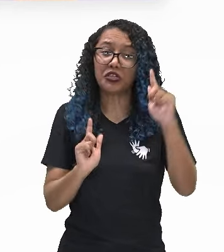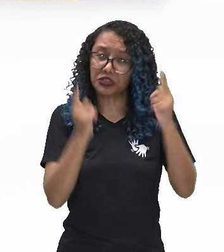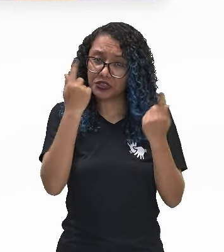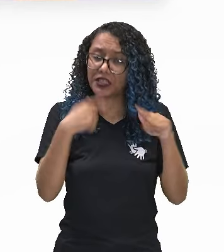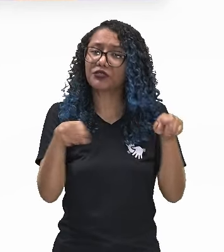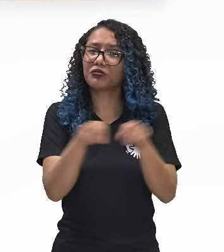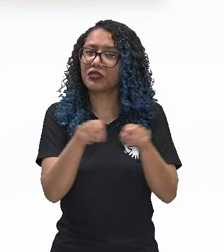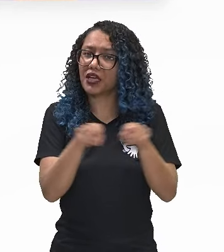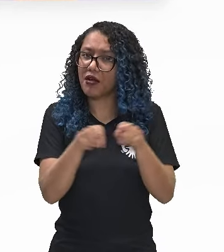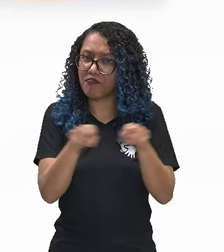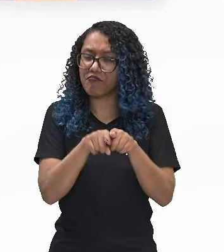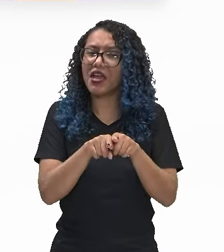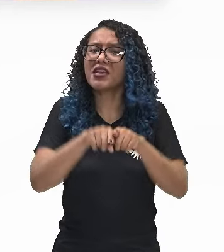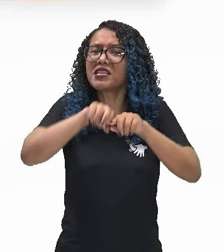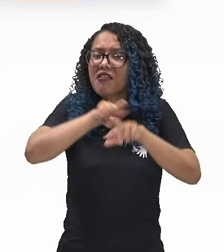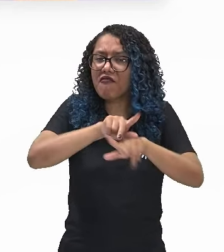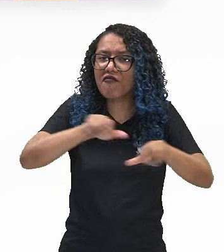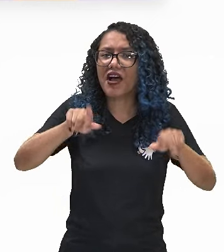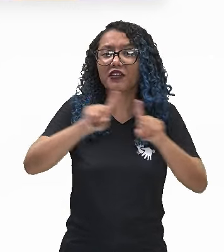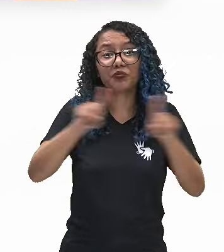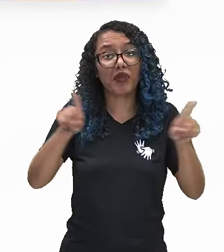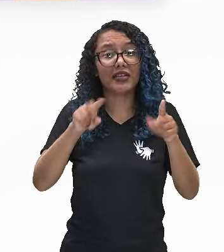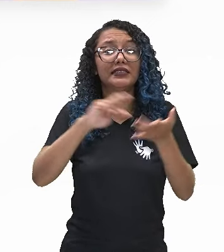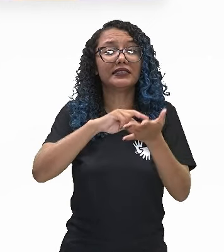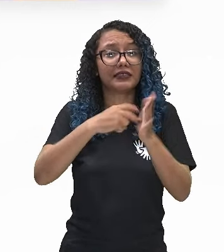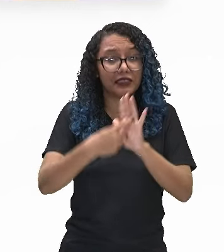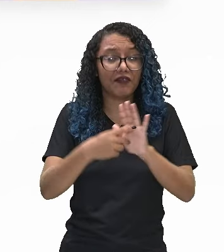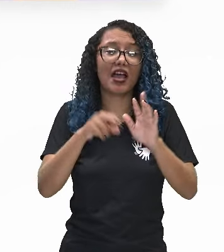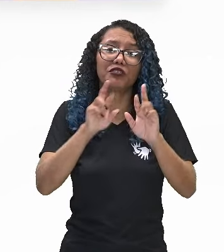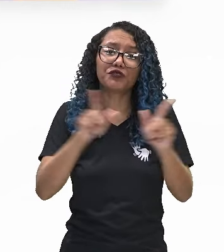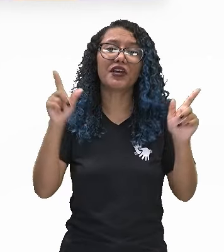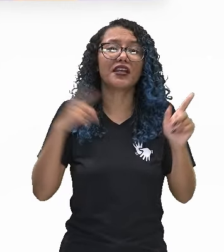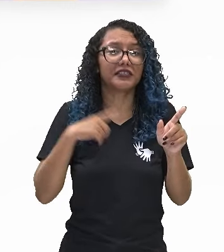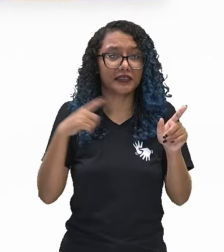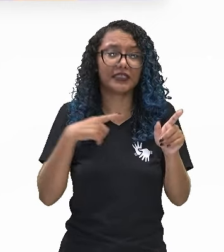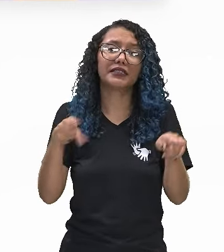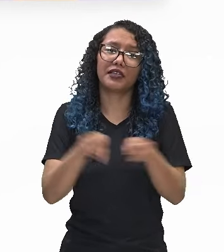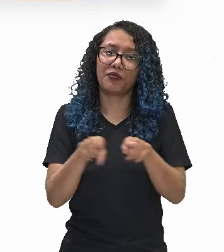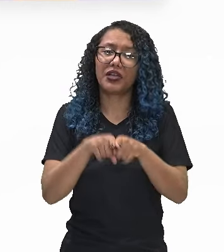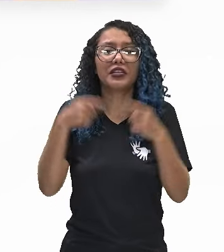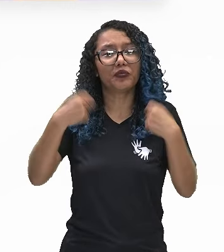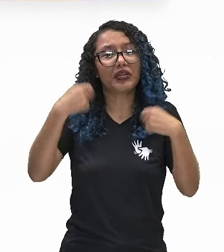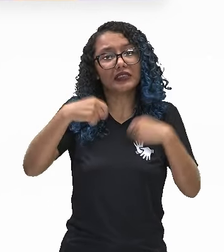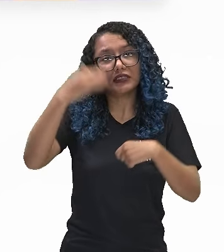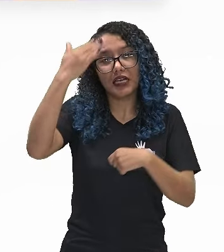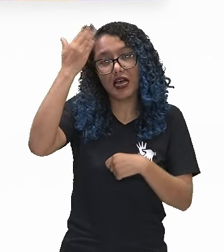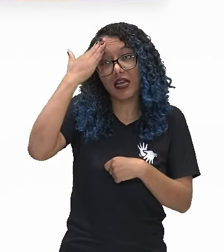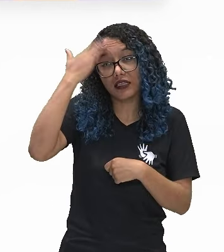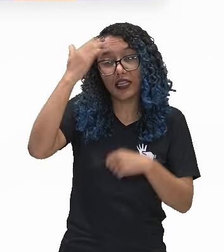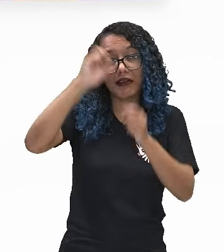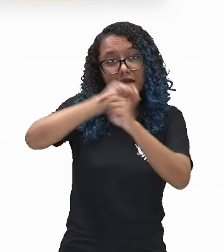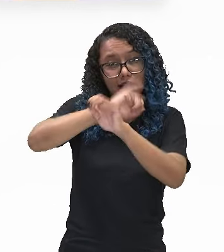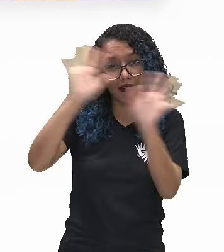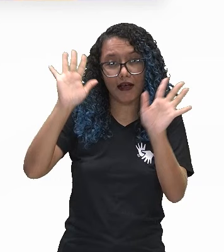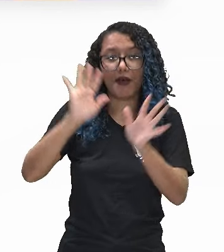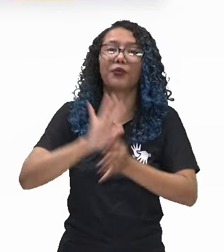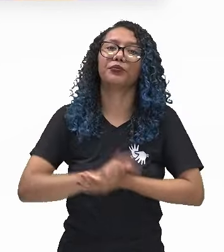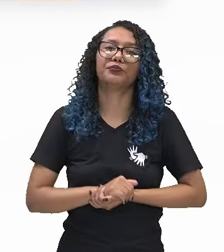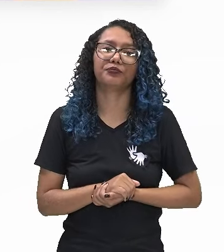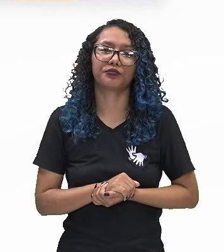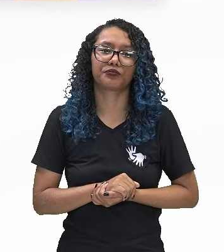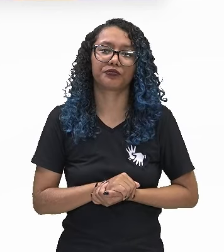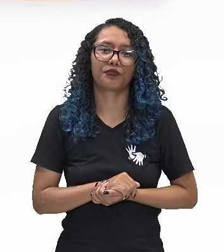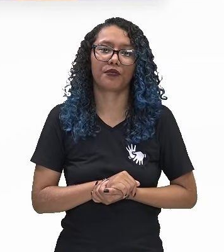compreendem também dialetos diferentes que a gente precisa interpretar. Então, dentro da linguagem corporal